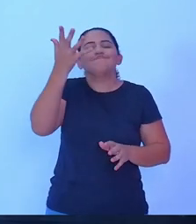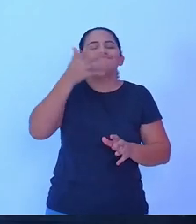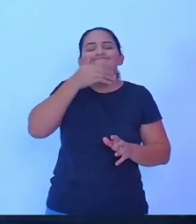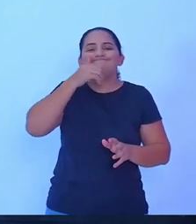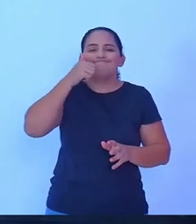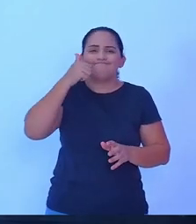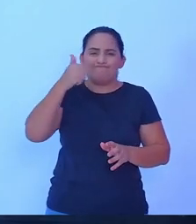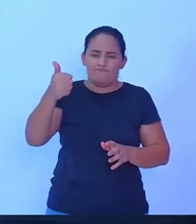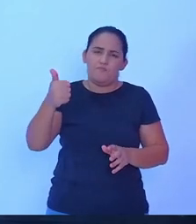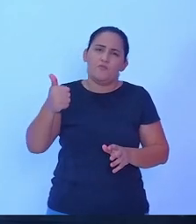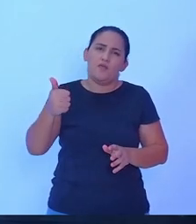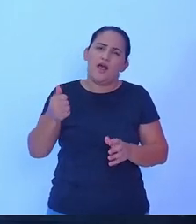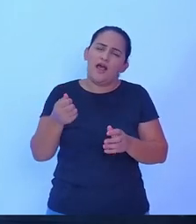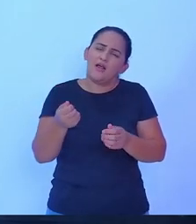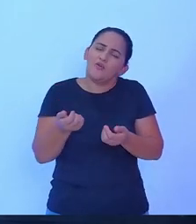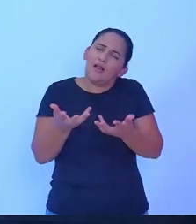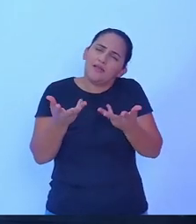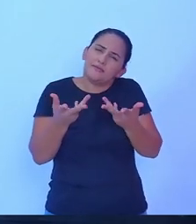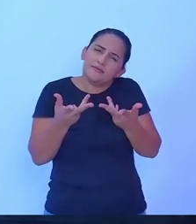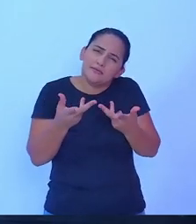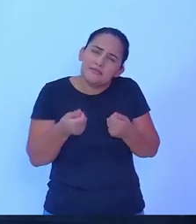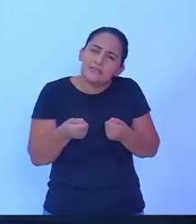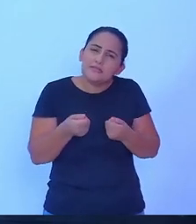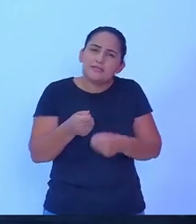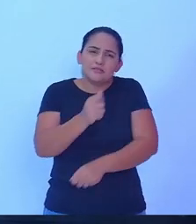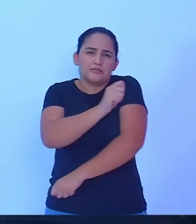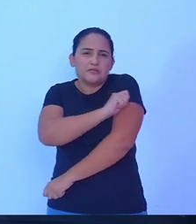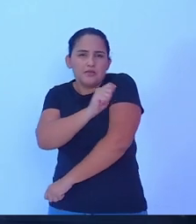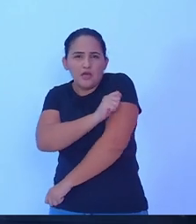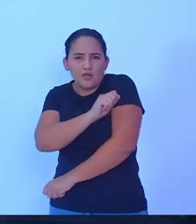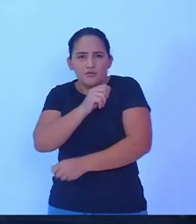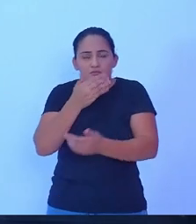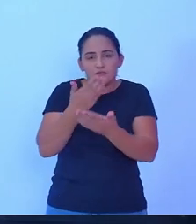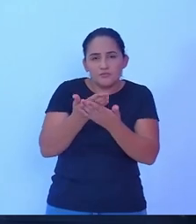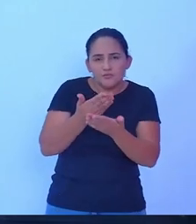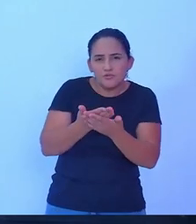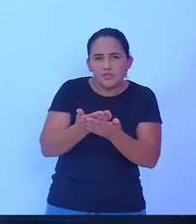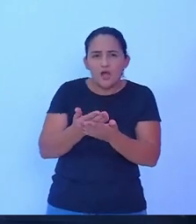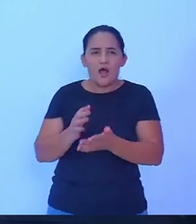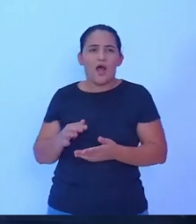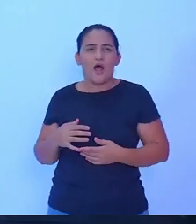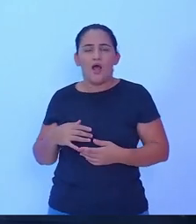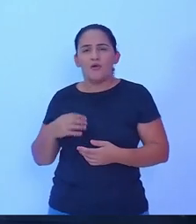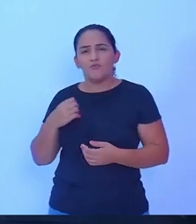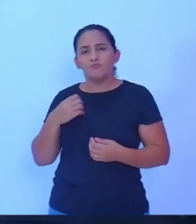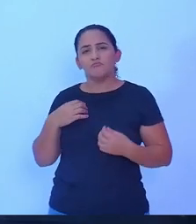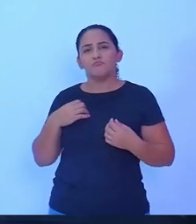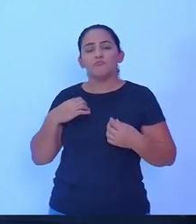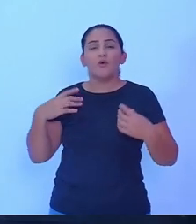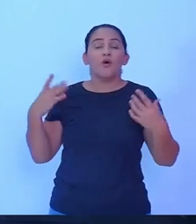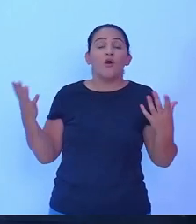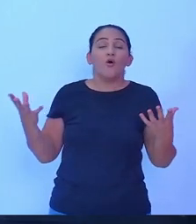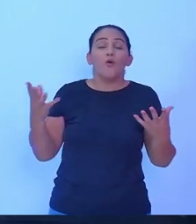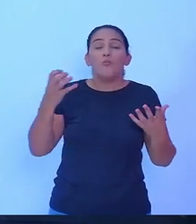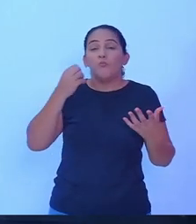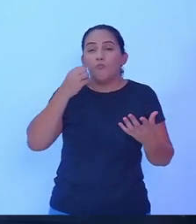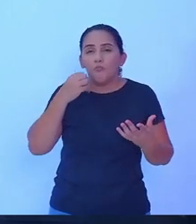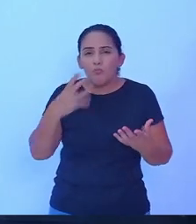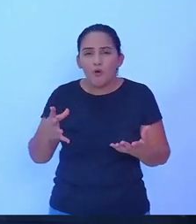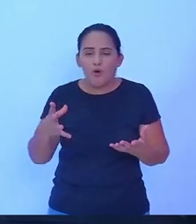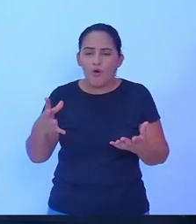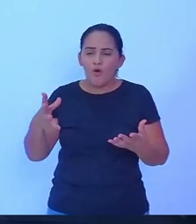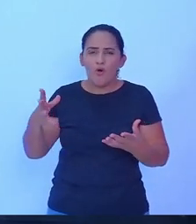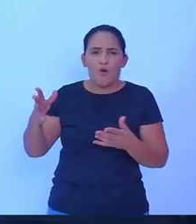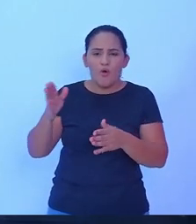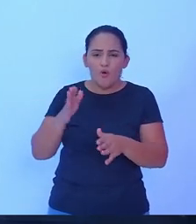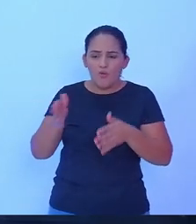crianças, para os nossos alunos, em estudar numa sala confortável, onde tenha mobilidade, onde